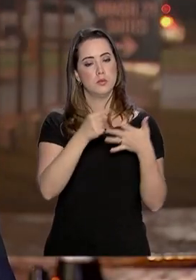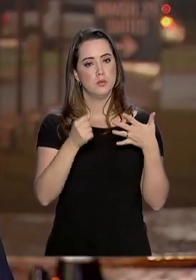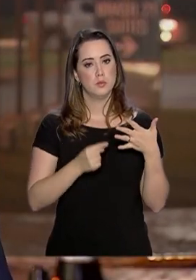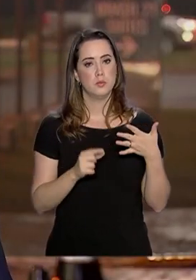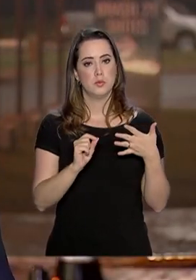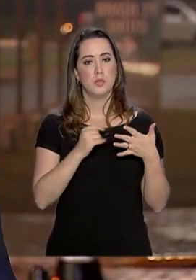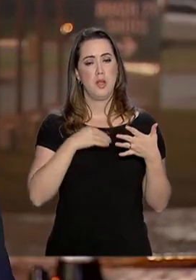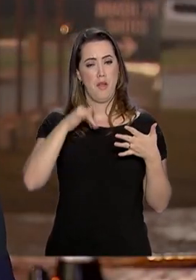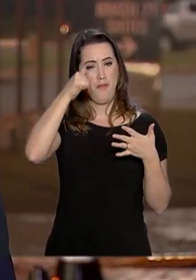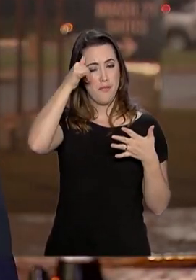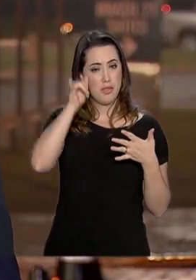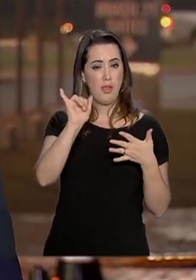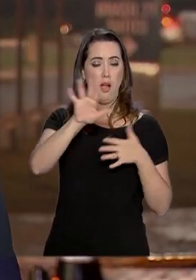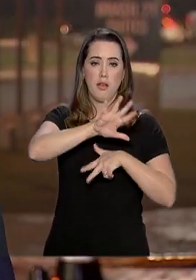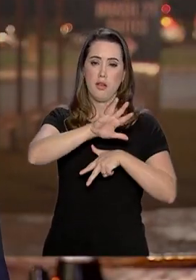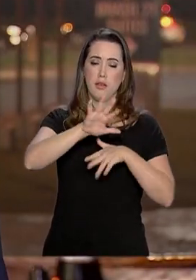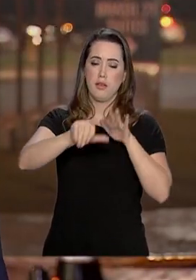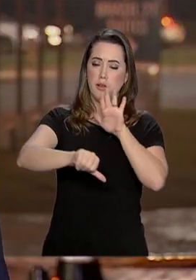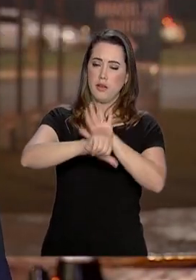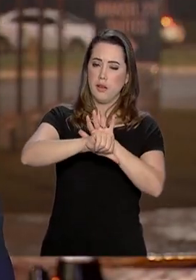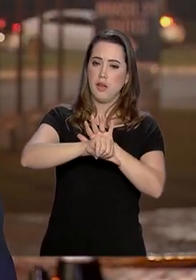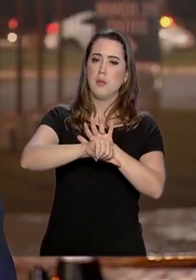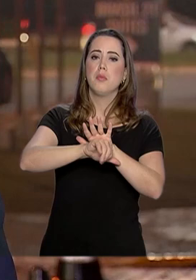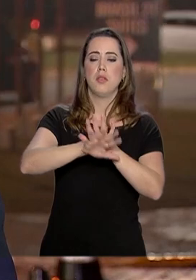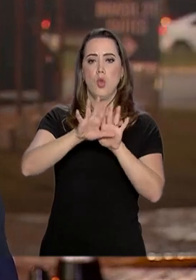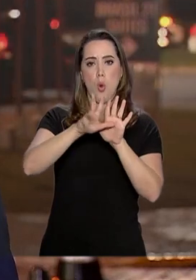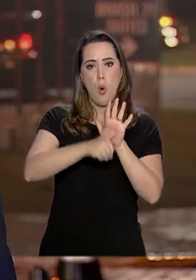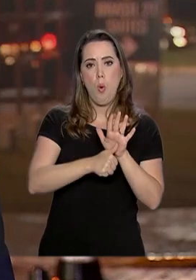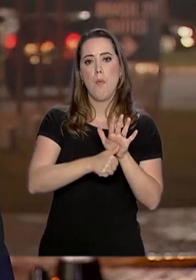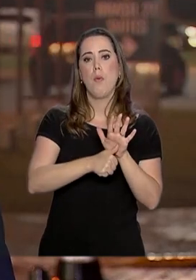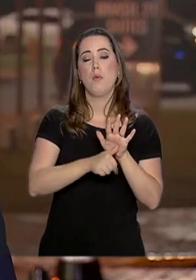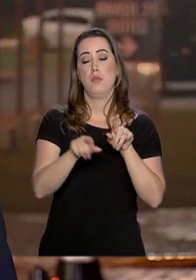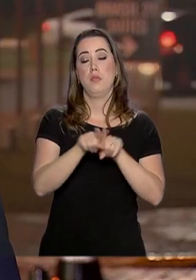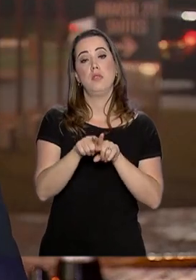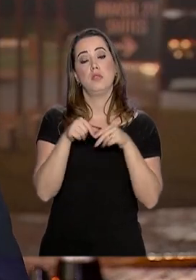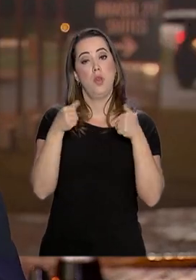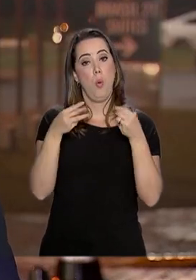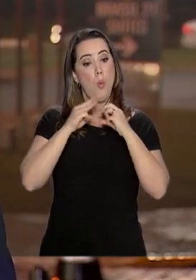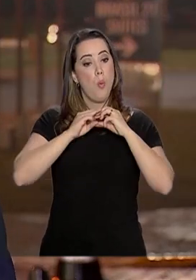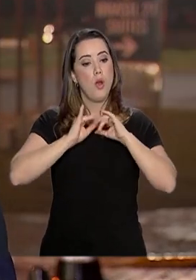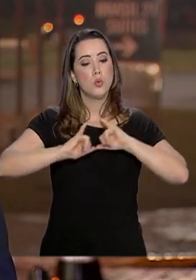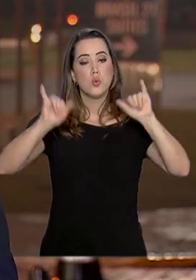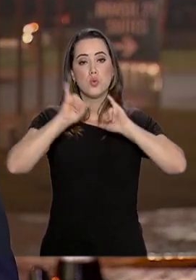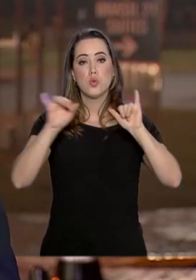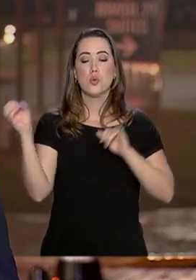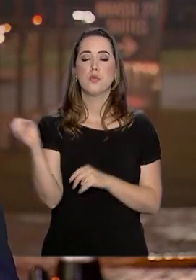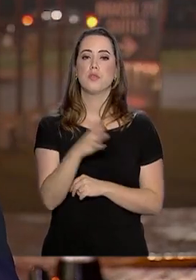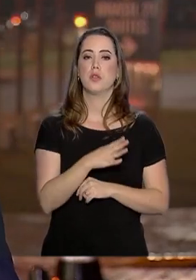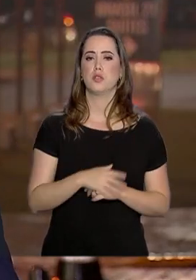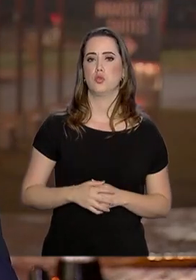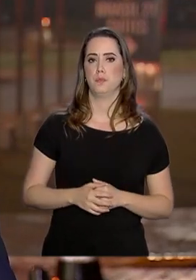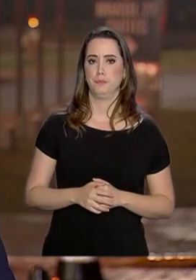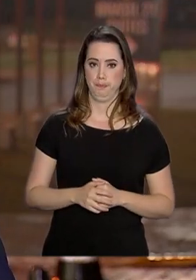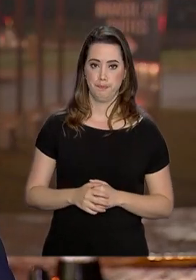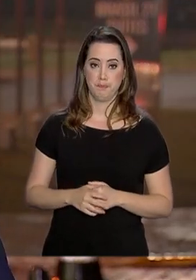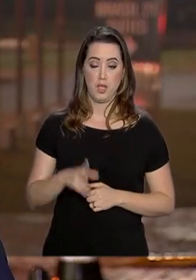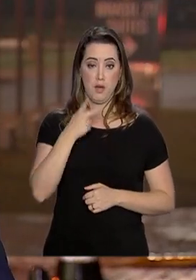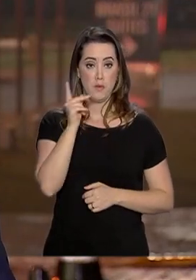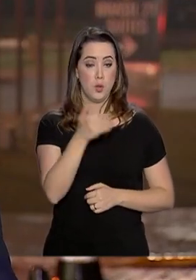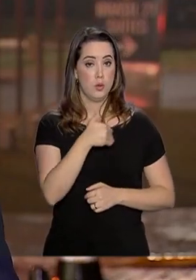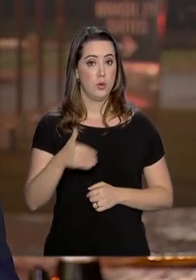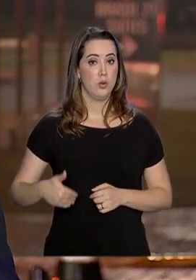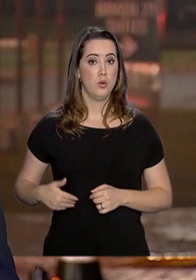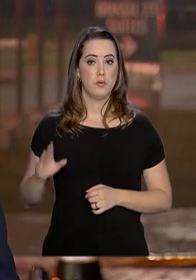eles, combater crimes e desvios. E para isso, o ministro anunciou uma novidade. Ele disse que o governo vai